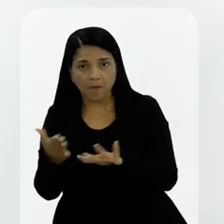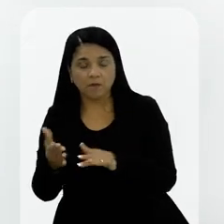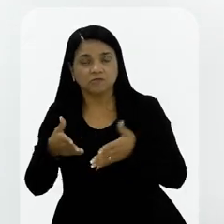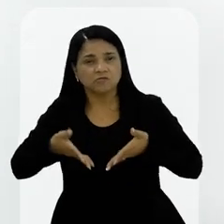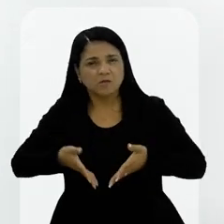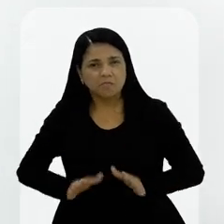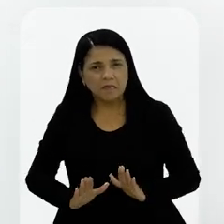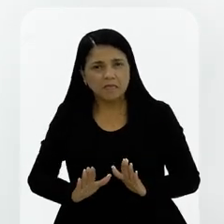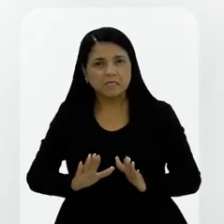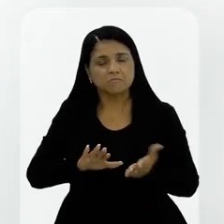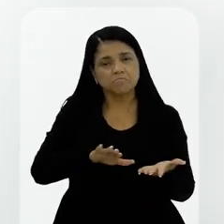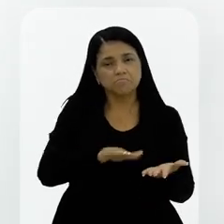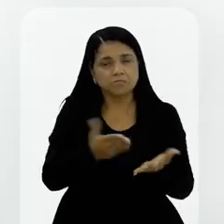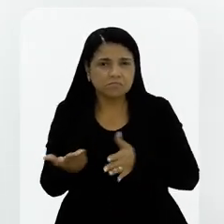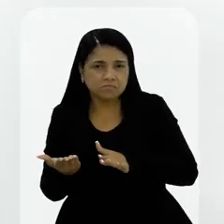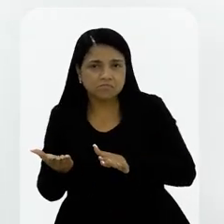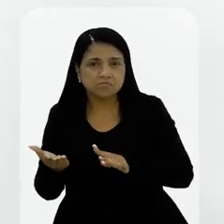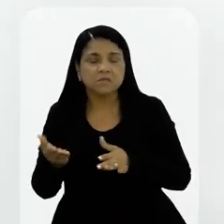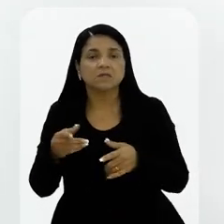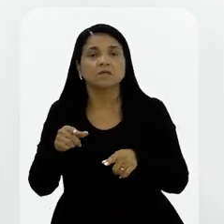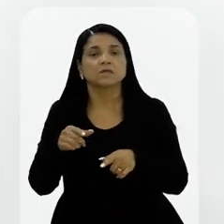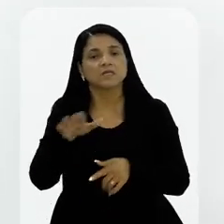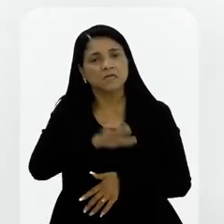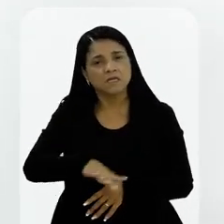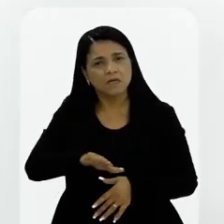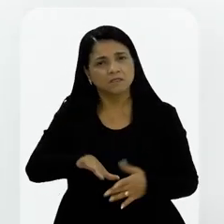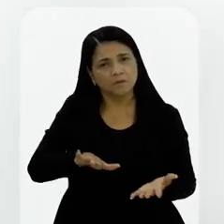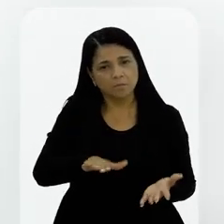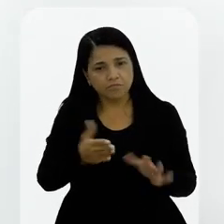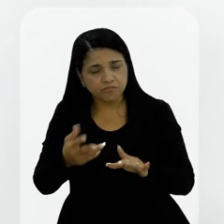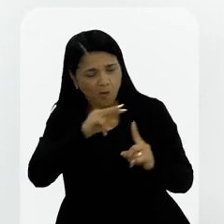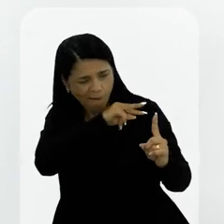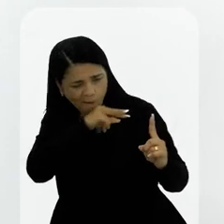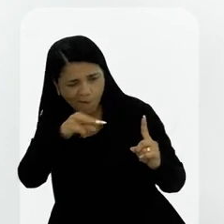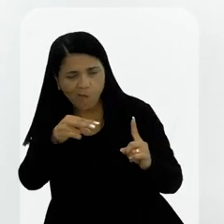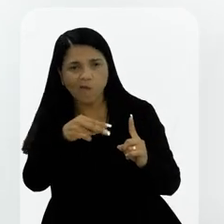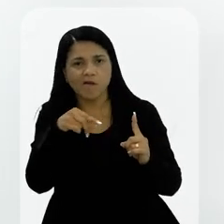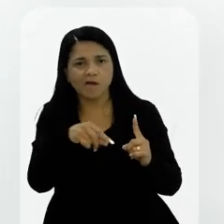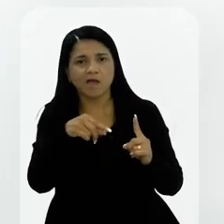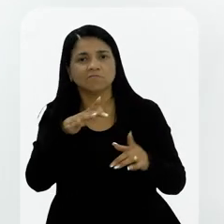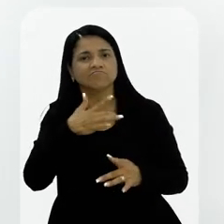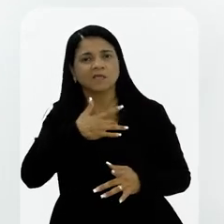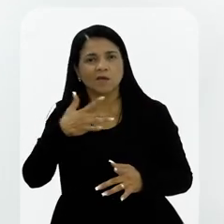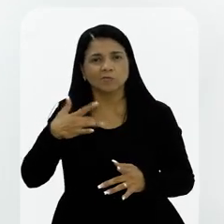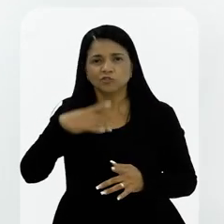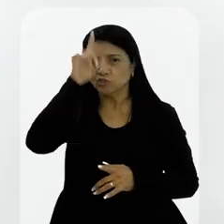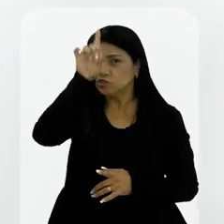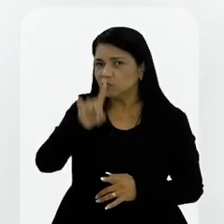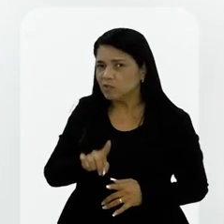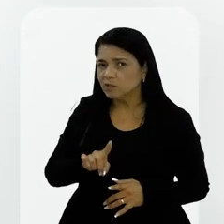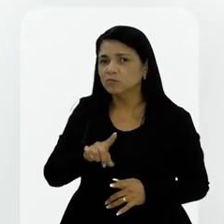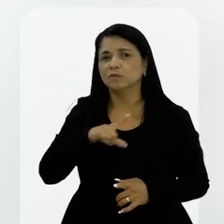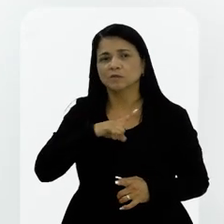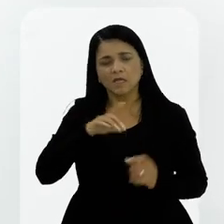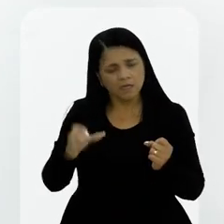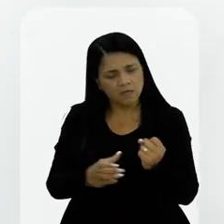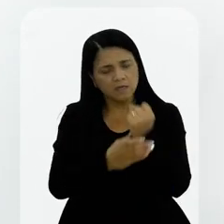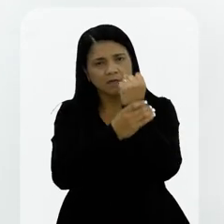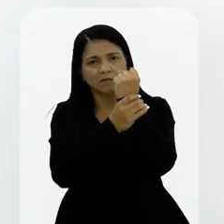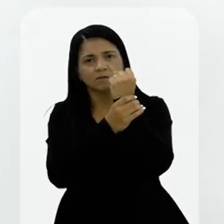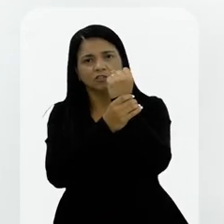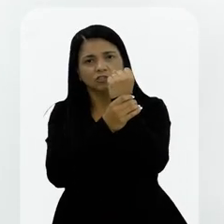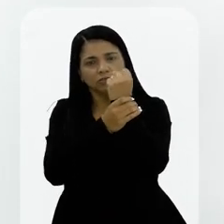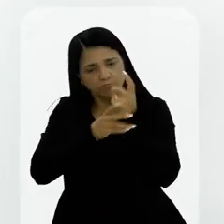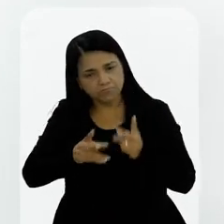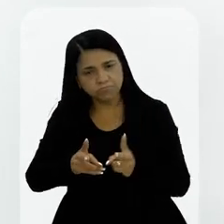mortalidade materna, de mortalidade infantil. Então, olhar exatamente para essa questão da saúde como um direito, como